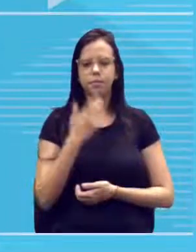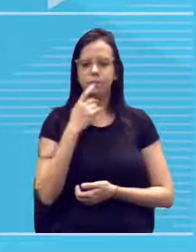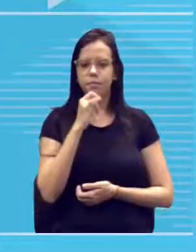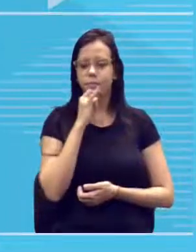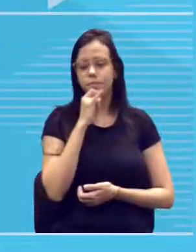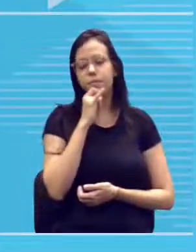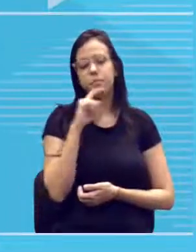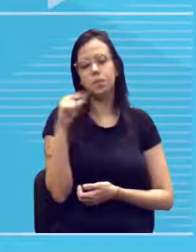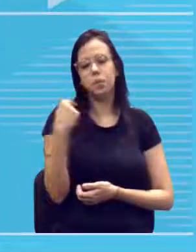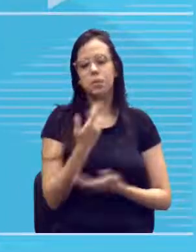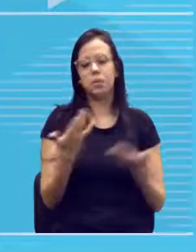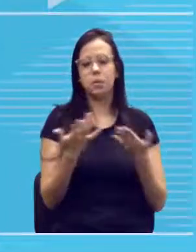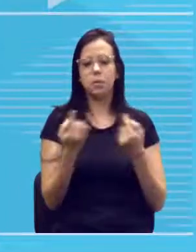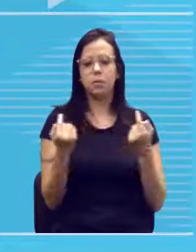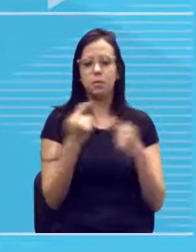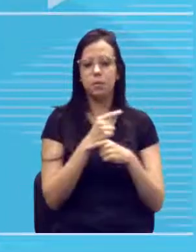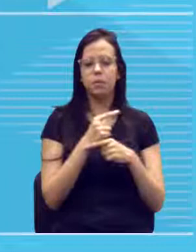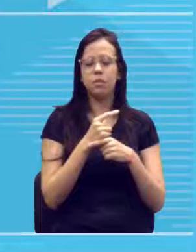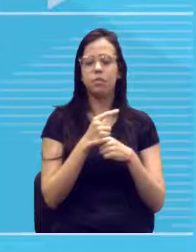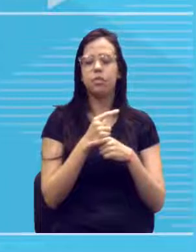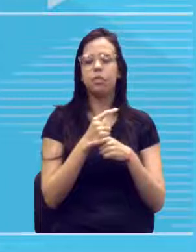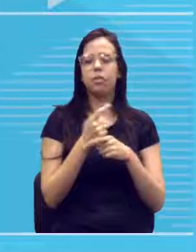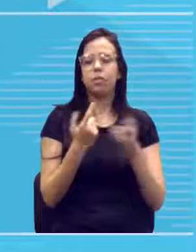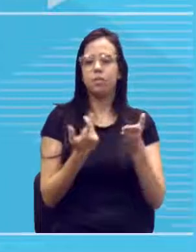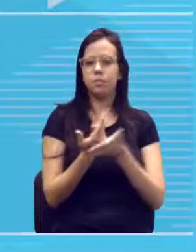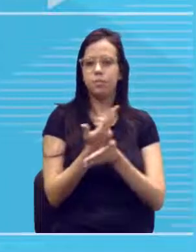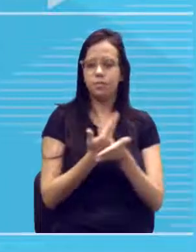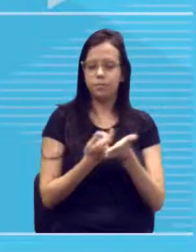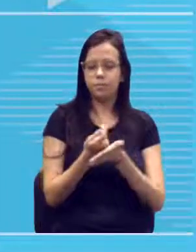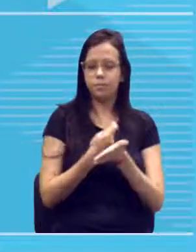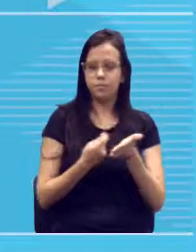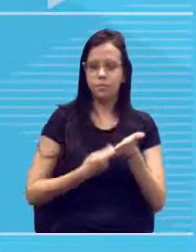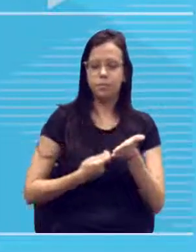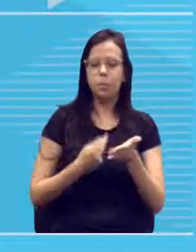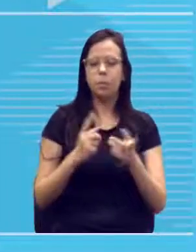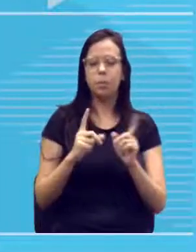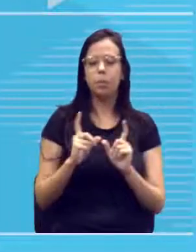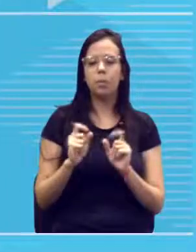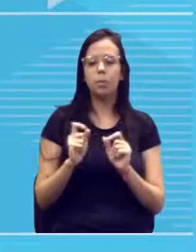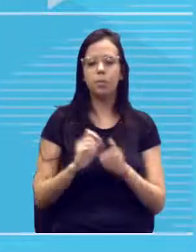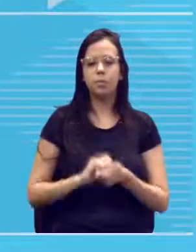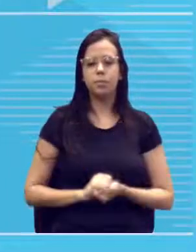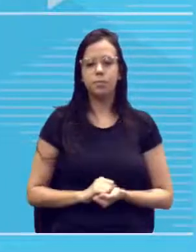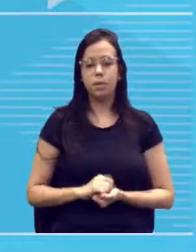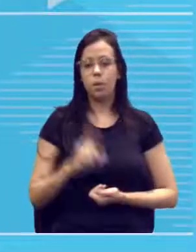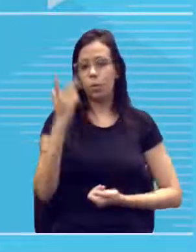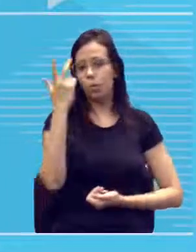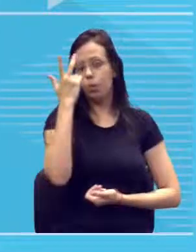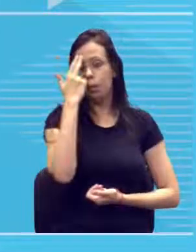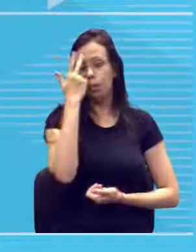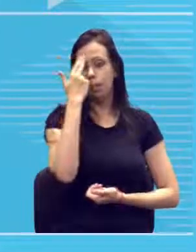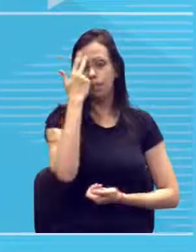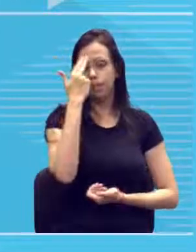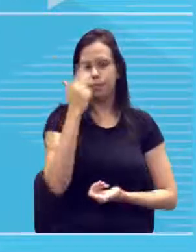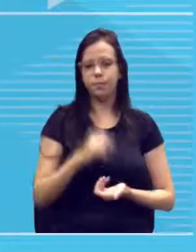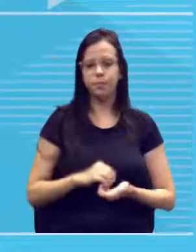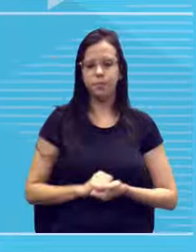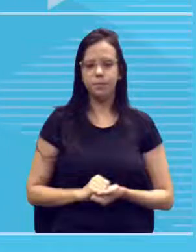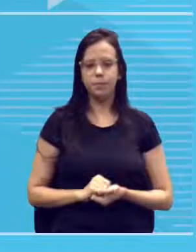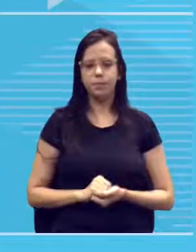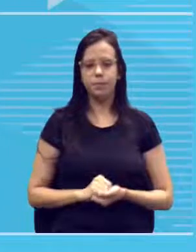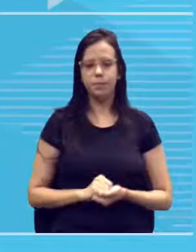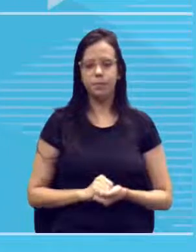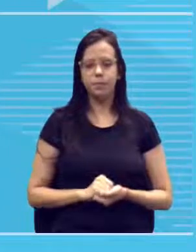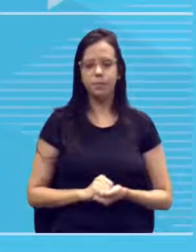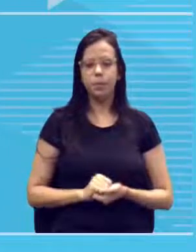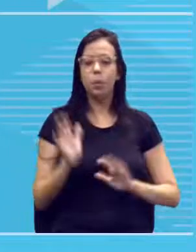ficou invertido. O rasurado, o riscado, são os considerados normais, com muito